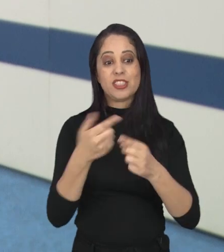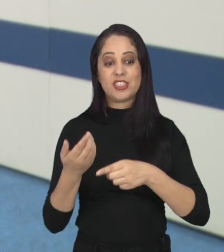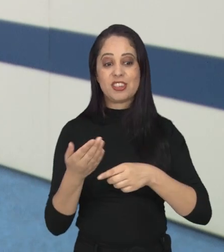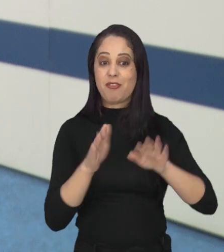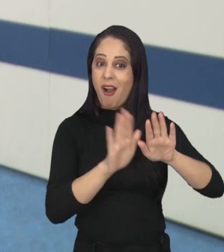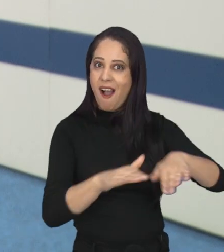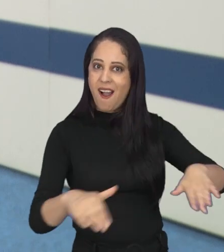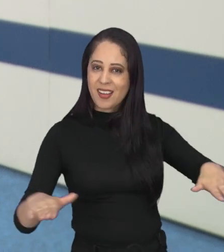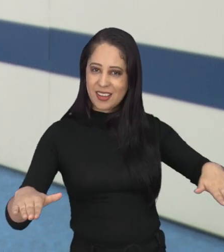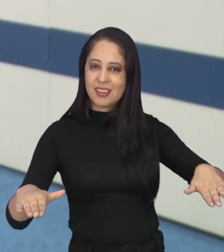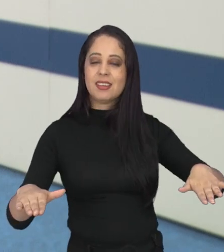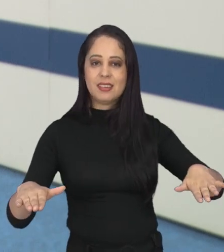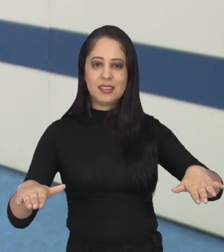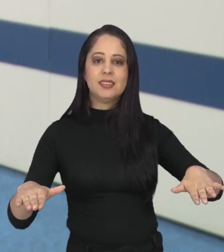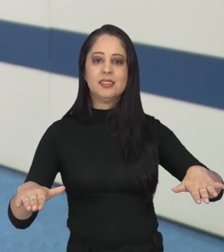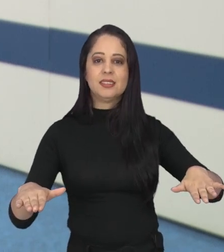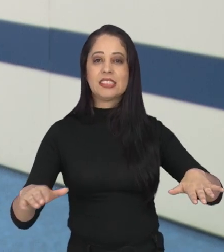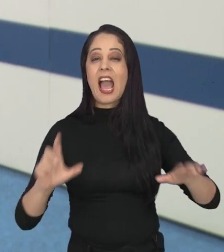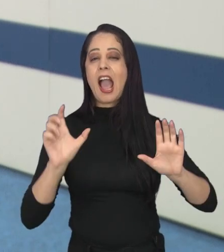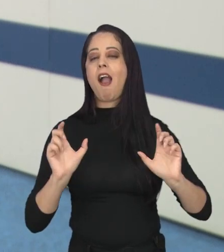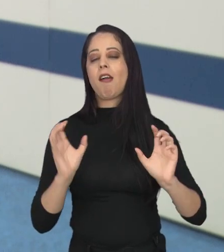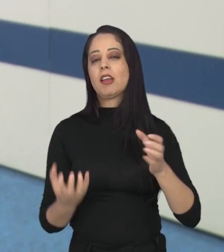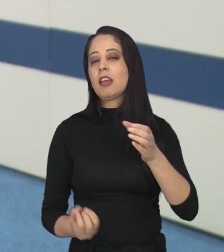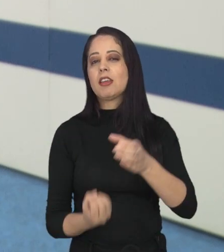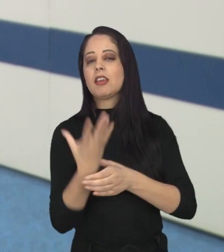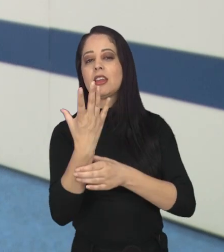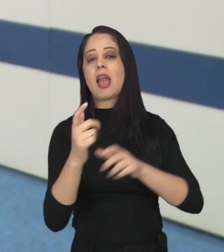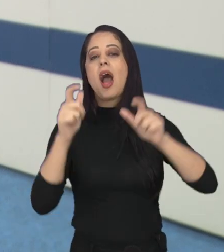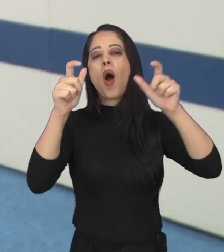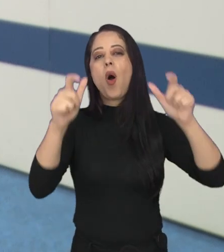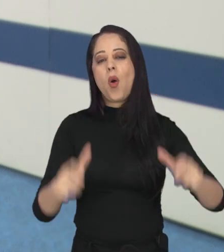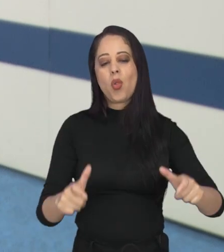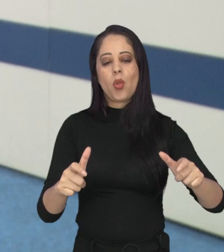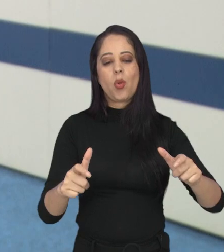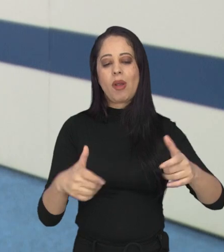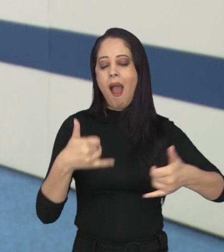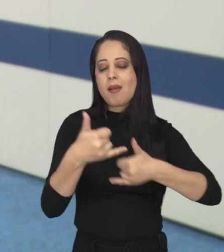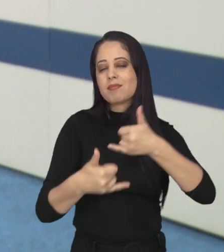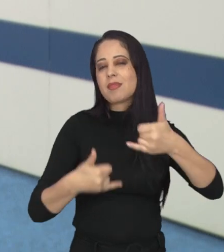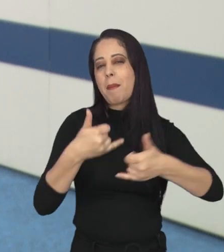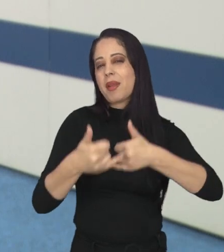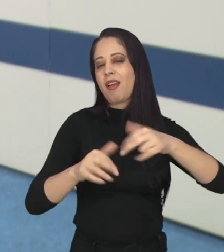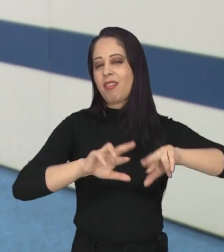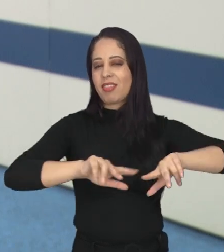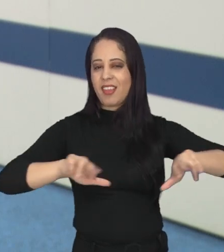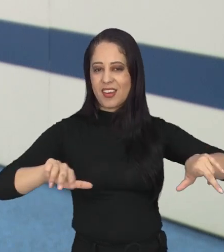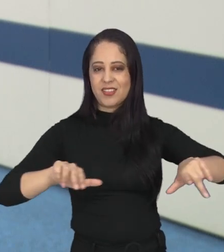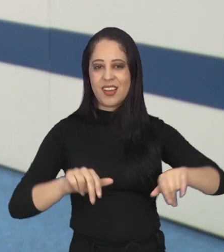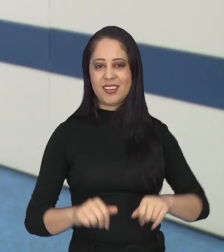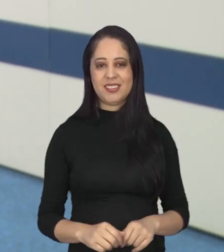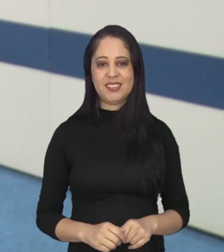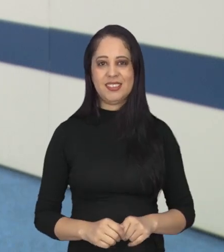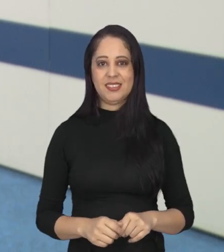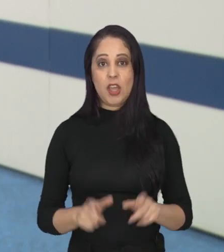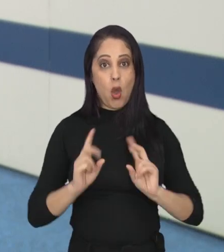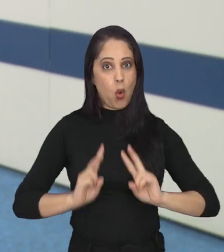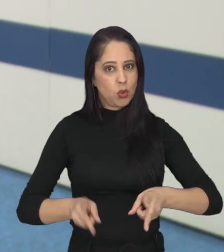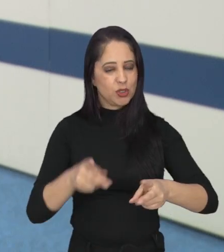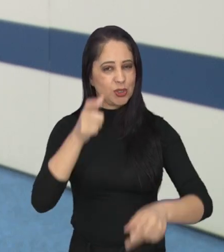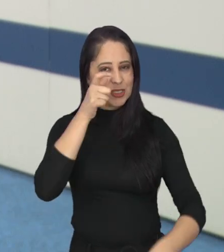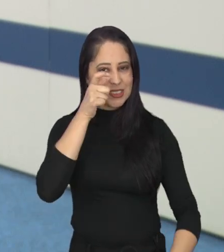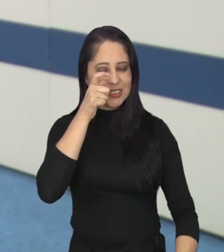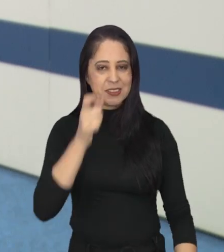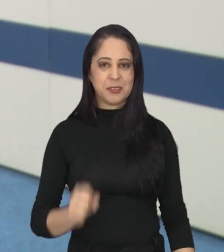agora voltada para o público infantil. Você vai ver um projeto que quer criar novos parquinhos para a criançada da cidade.